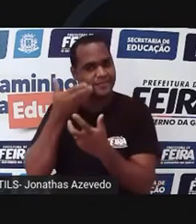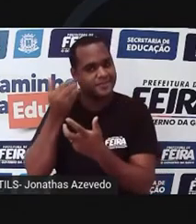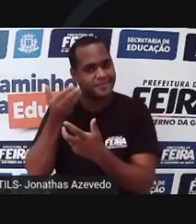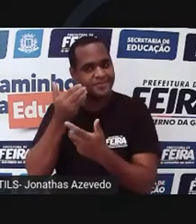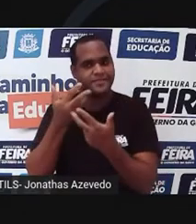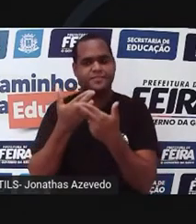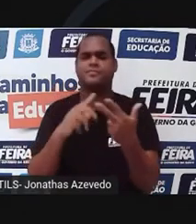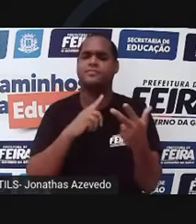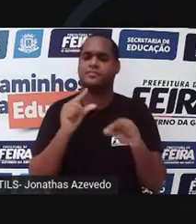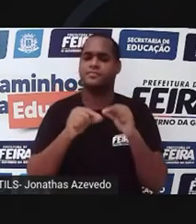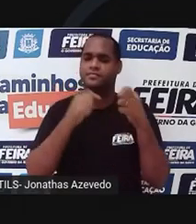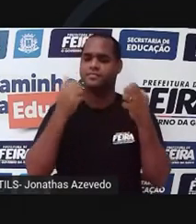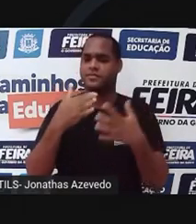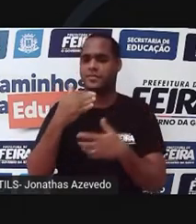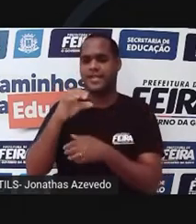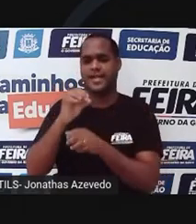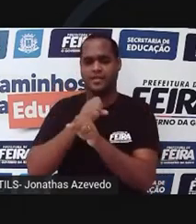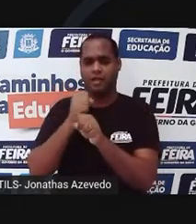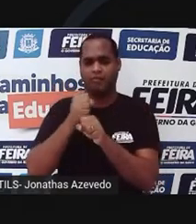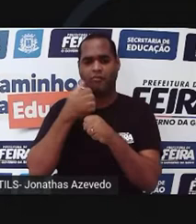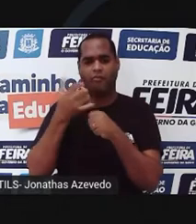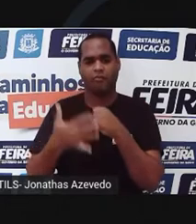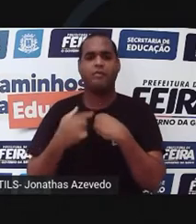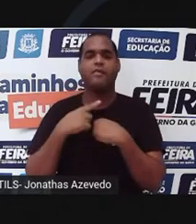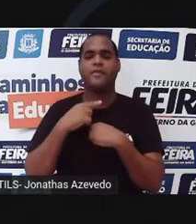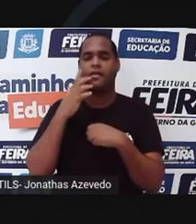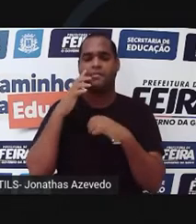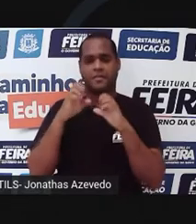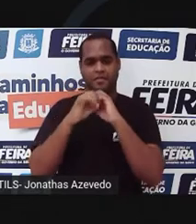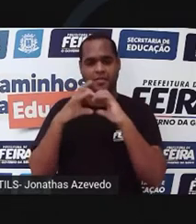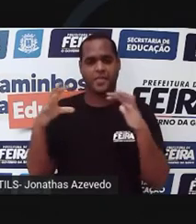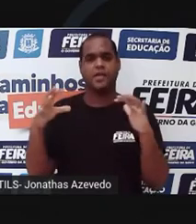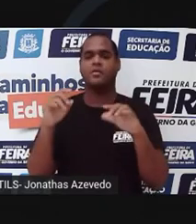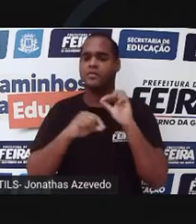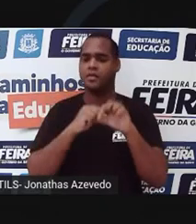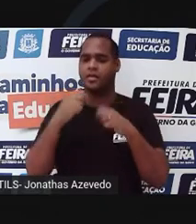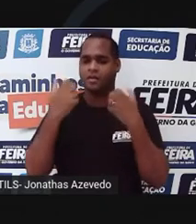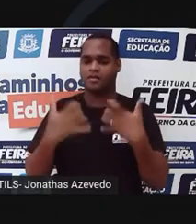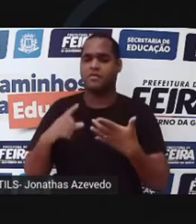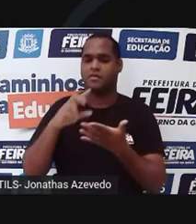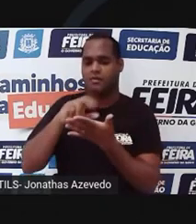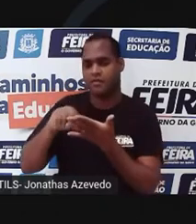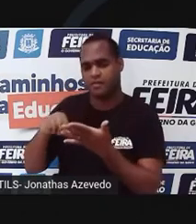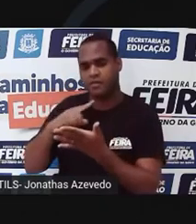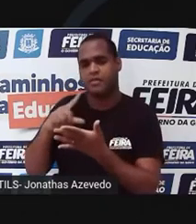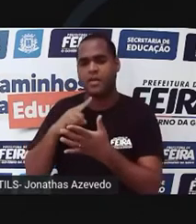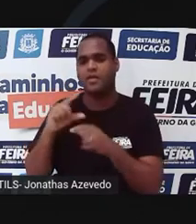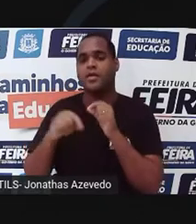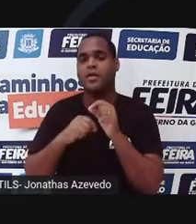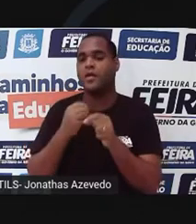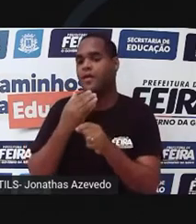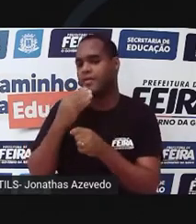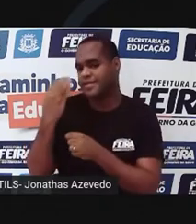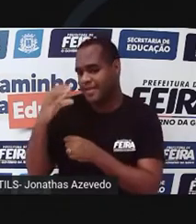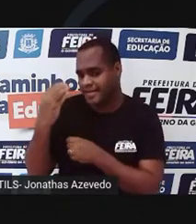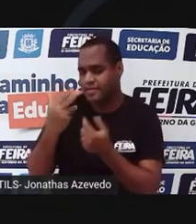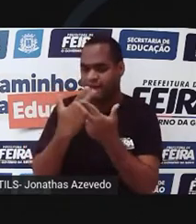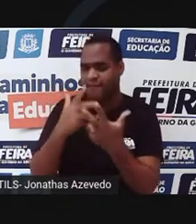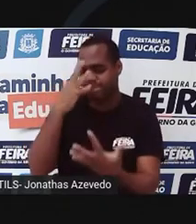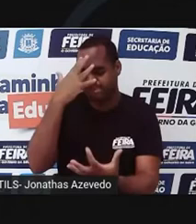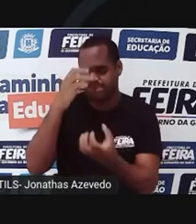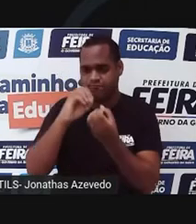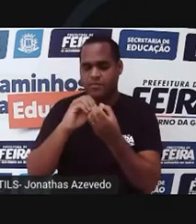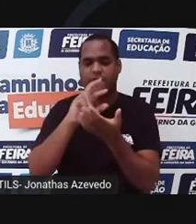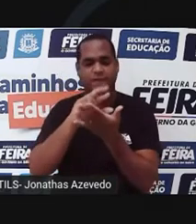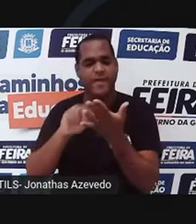Hoje, dez anos depois da descoberta do primeiro rascunho da sequência do genoma humano, os cientistas concluem que ainda há muito o que